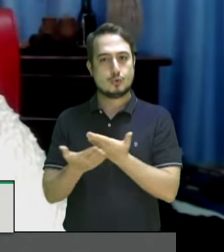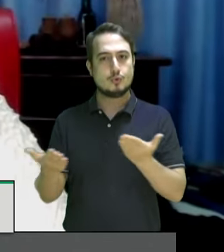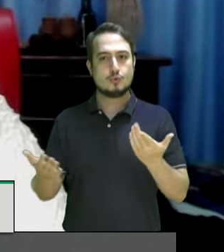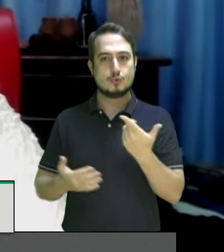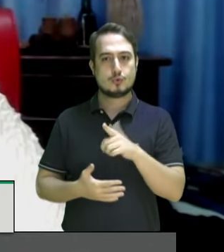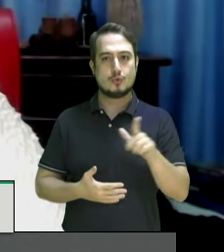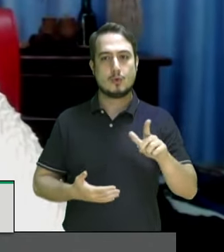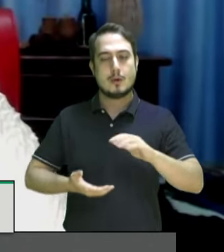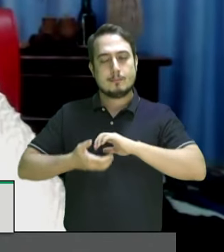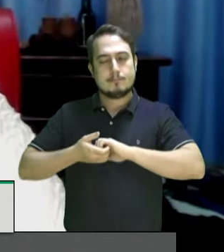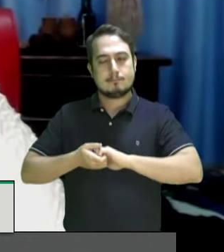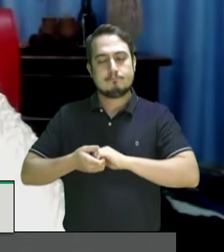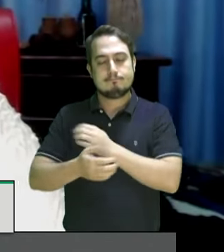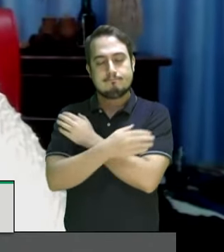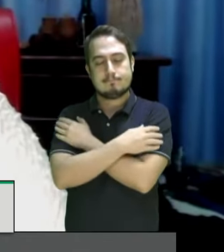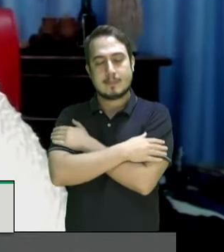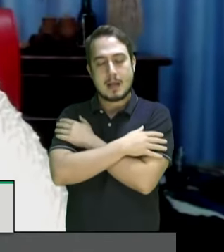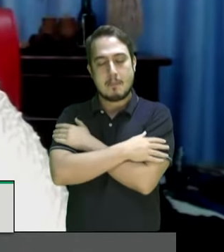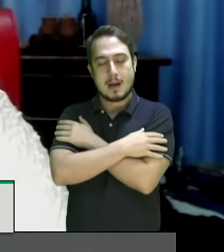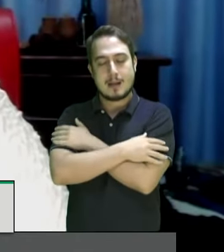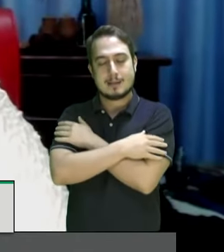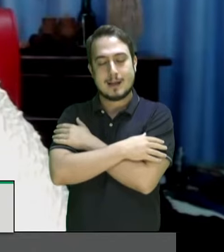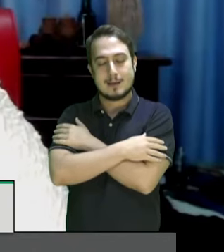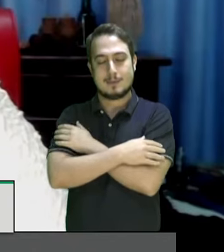sintam-se abraçados